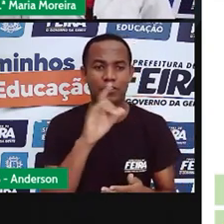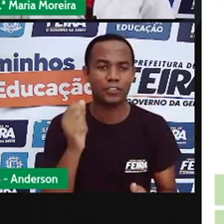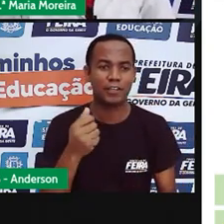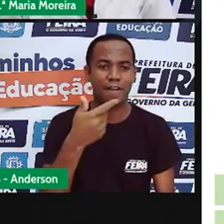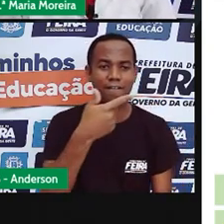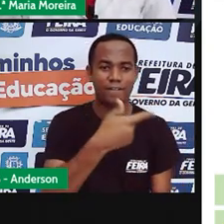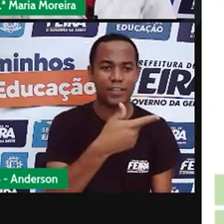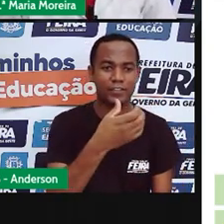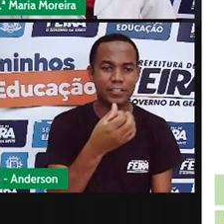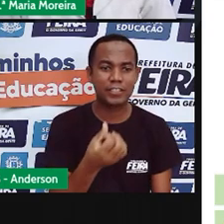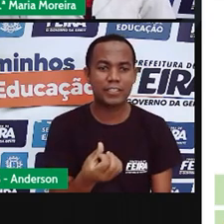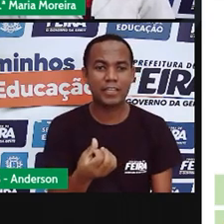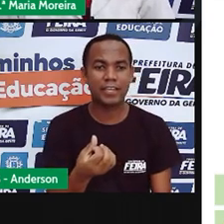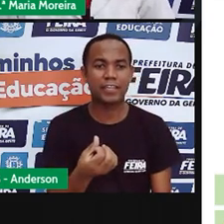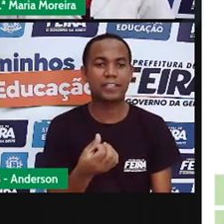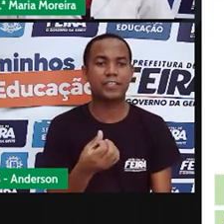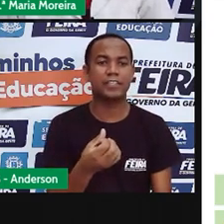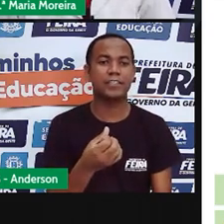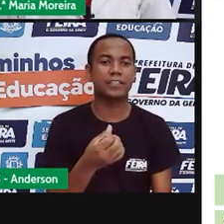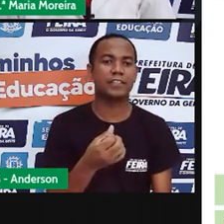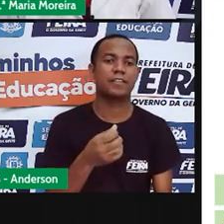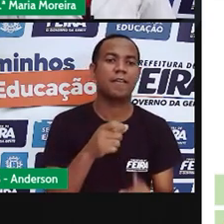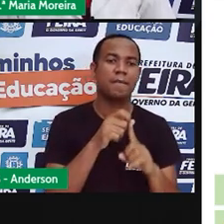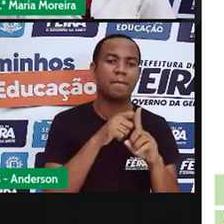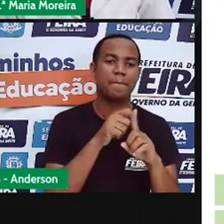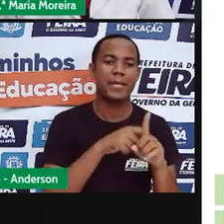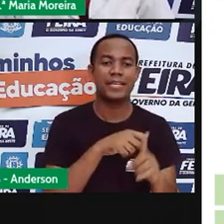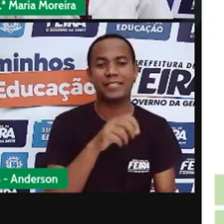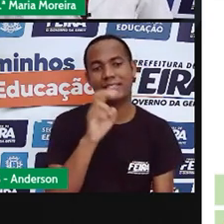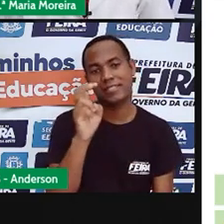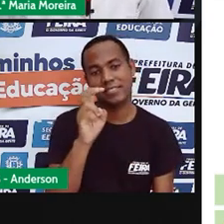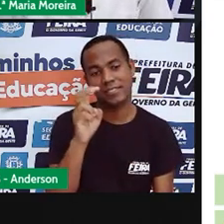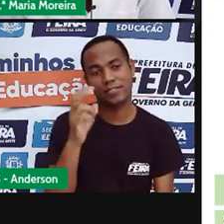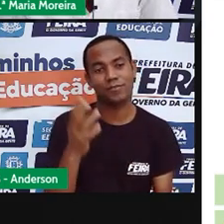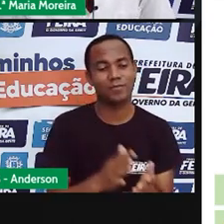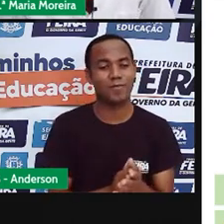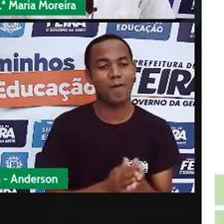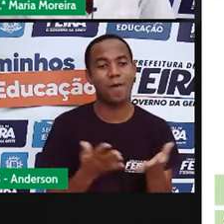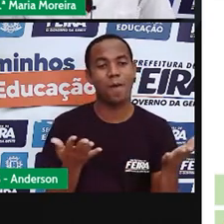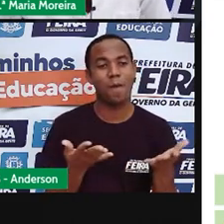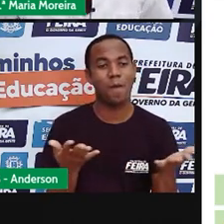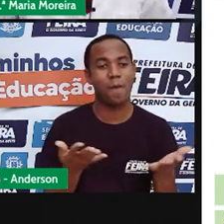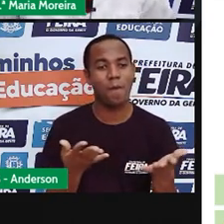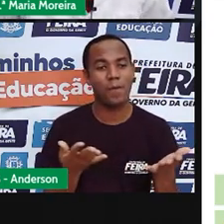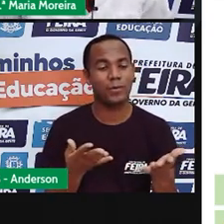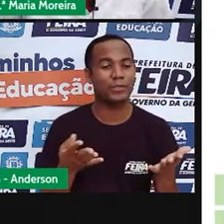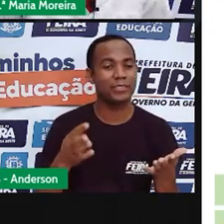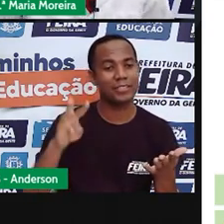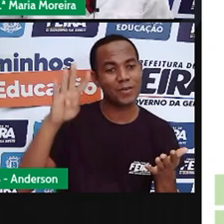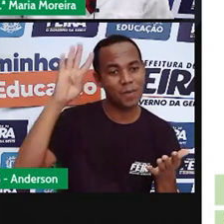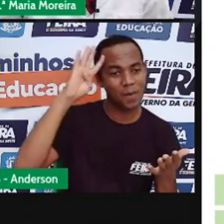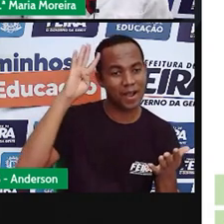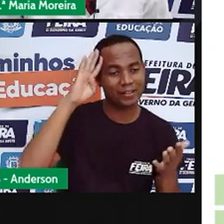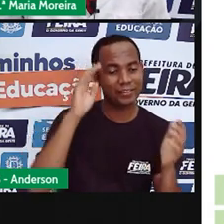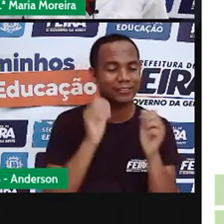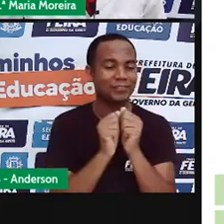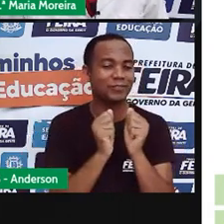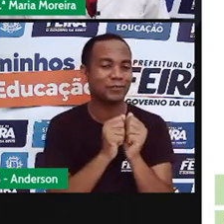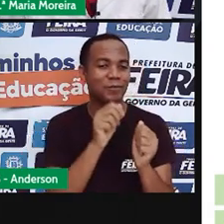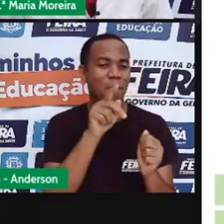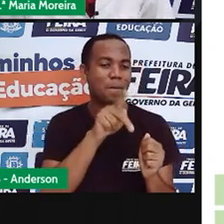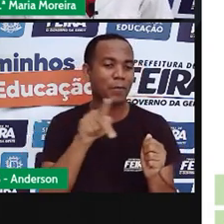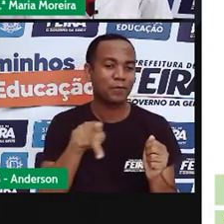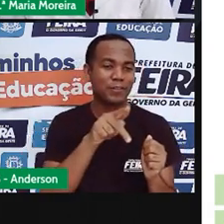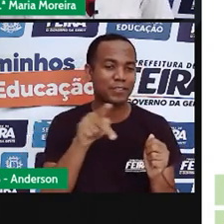5 de 2021, quarta-feira. Pro Maria e Anderson aqui pra